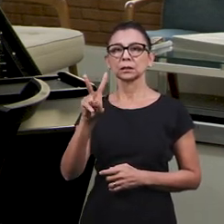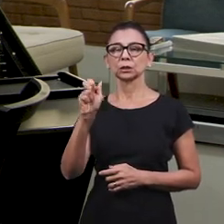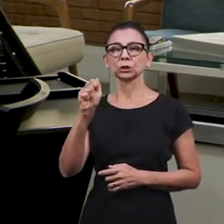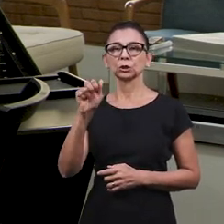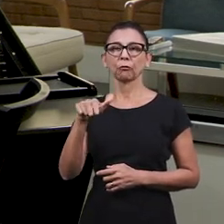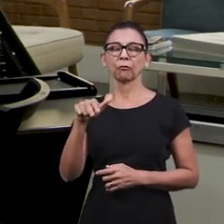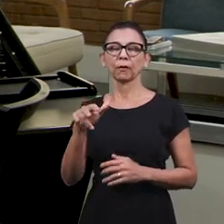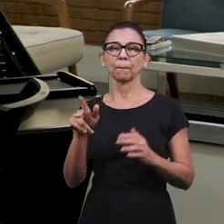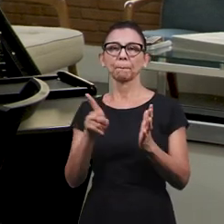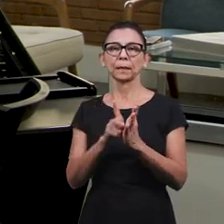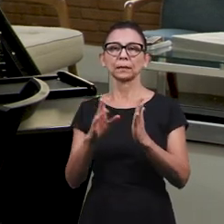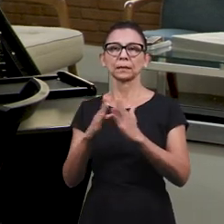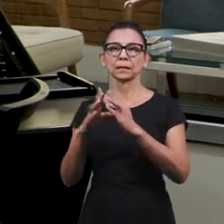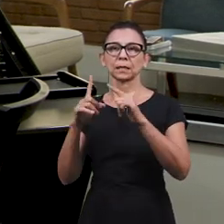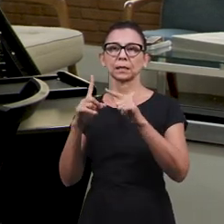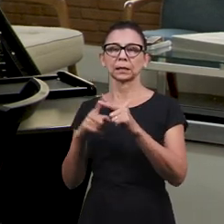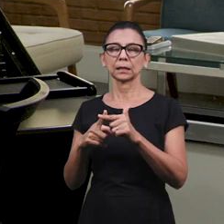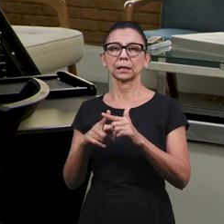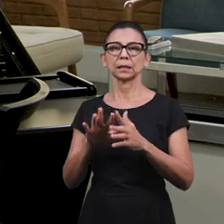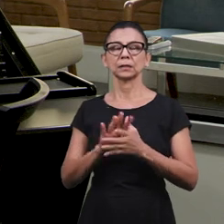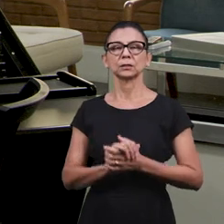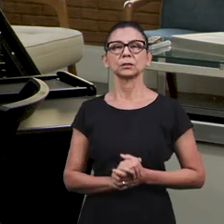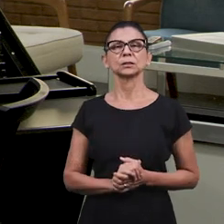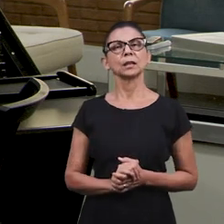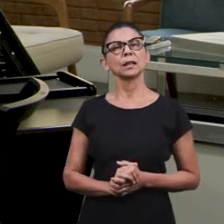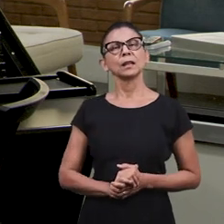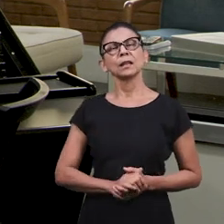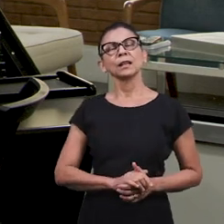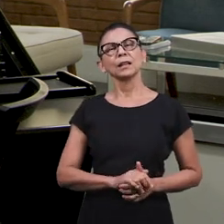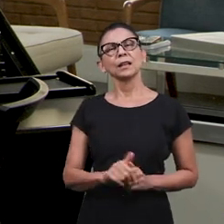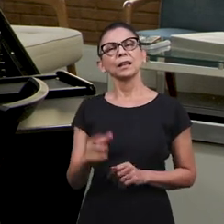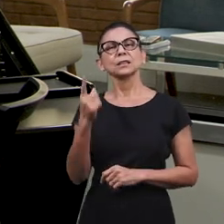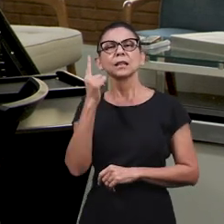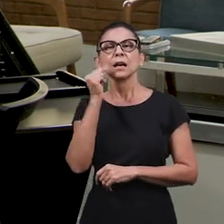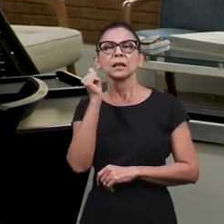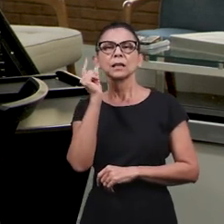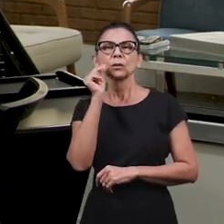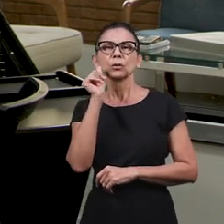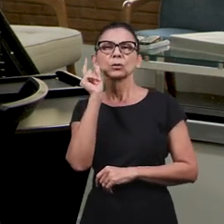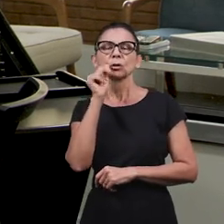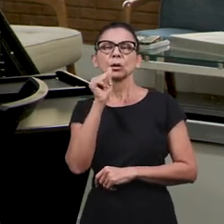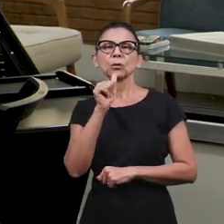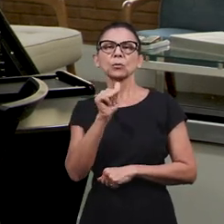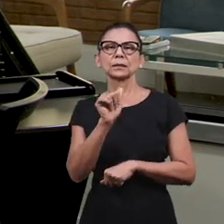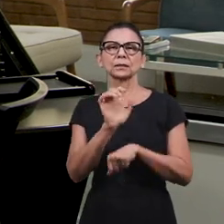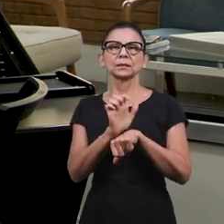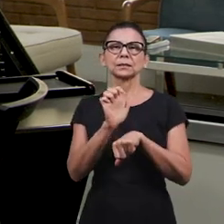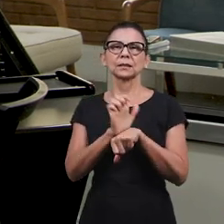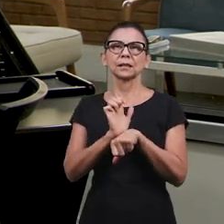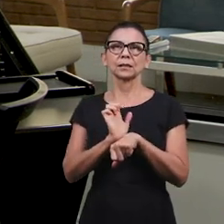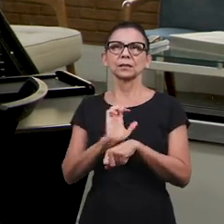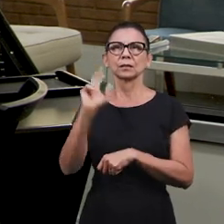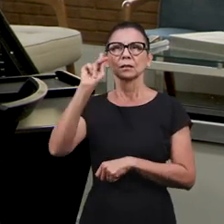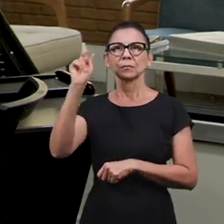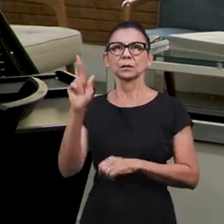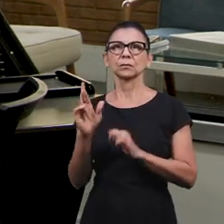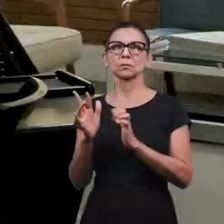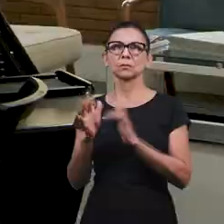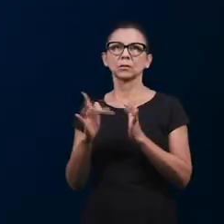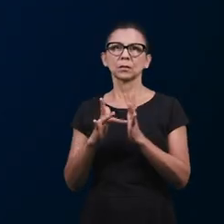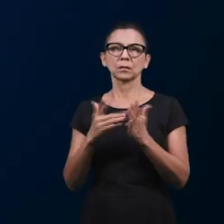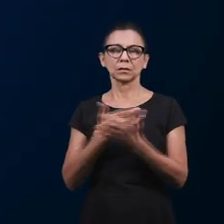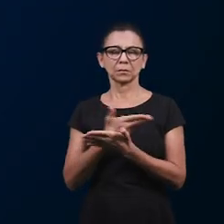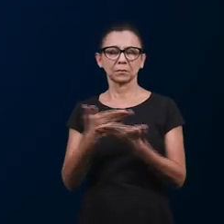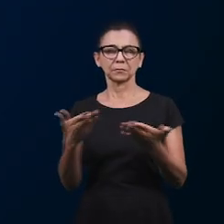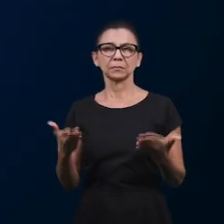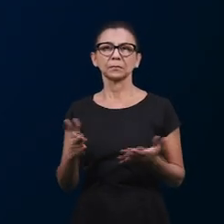O Silvão pertence à Igreja de União dos Palmares, lá no Estádio Alagoas. Silvão, a paz do Senhor Jesus, meu irmão.